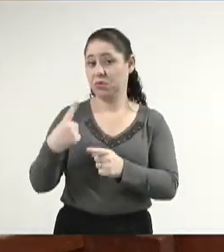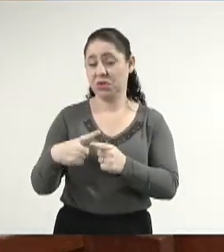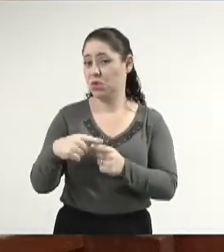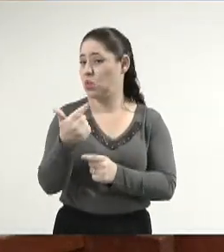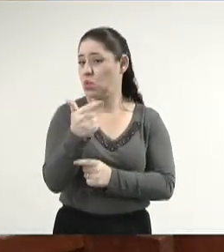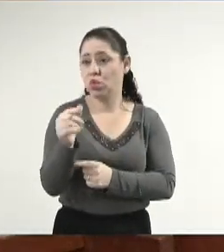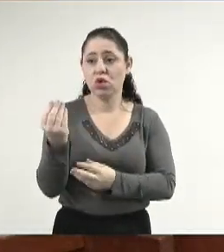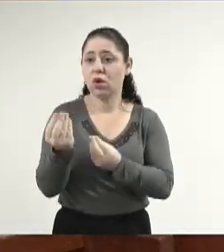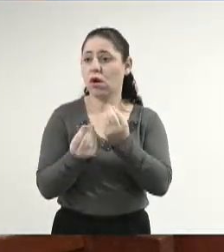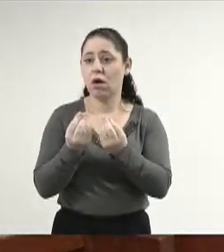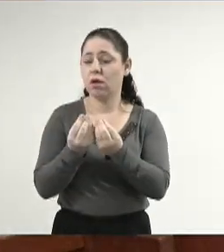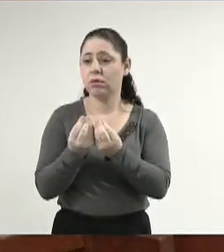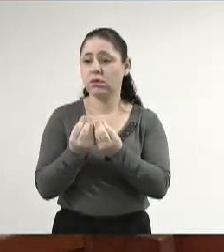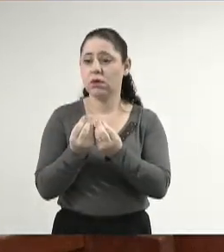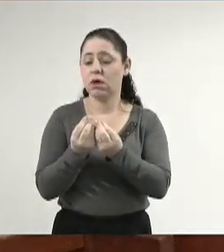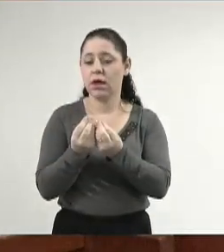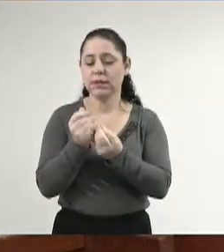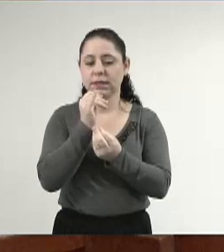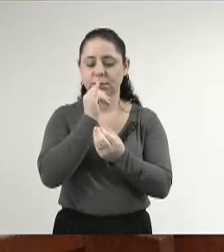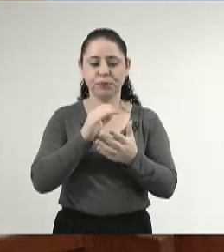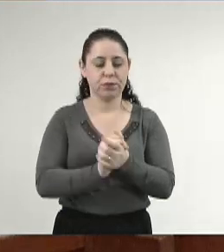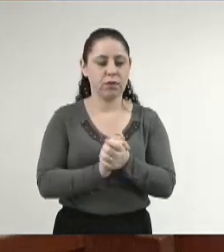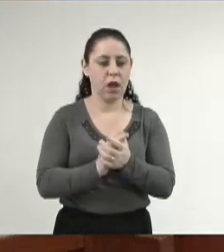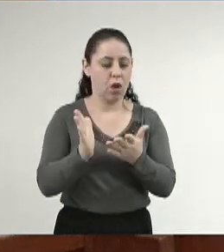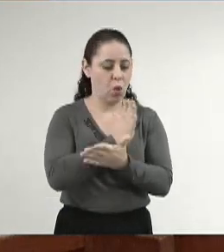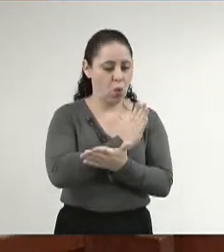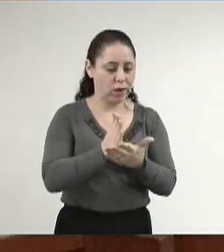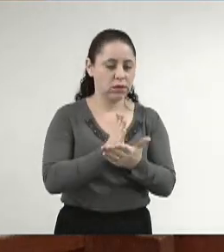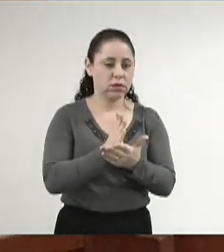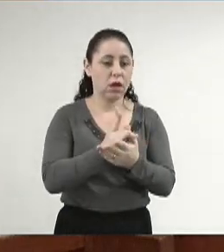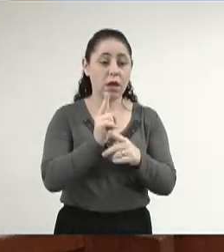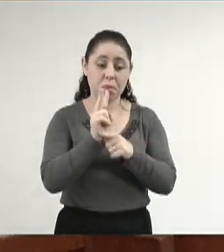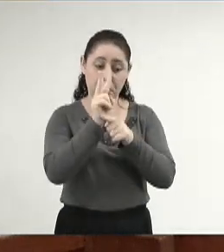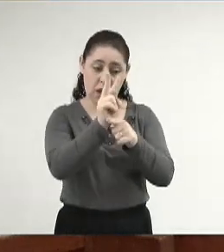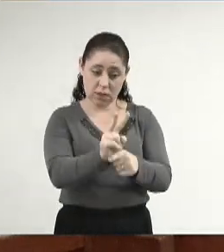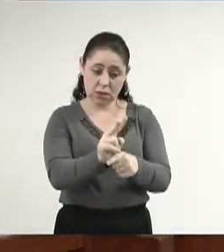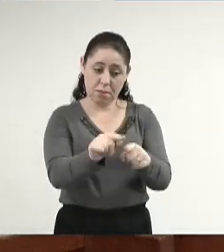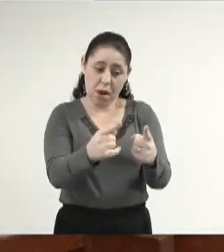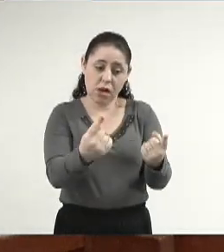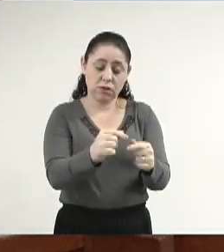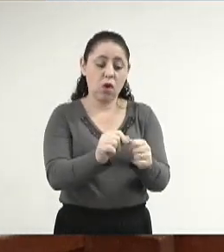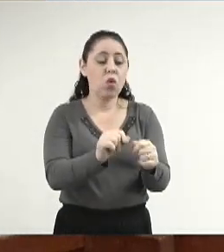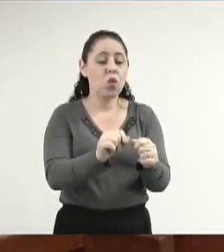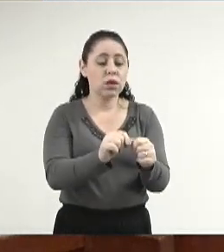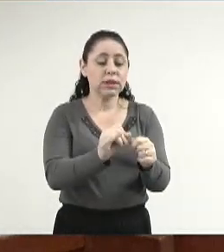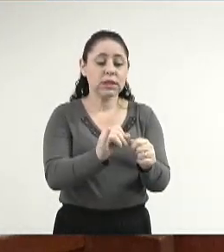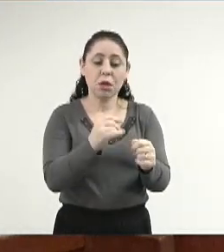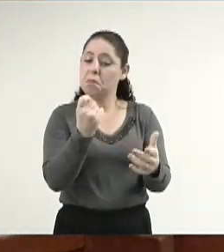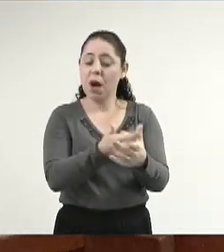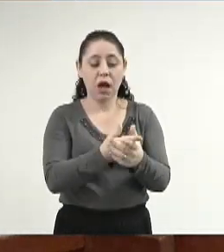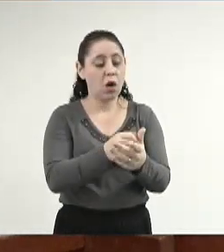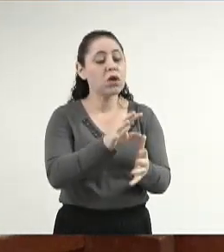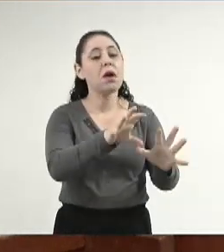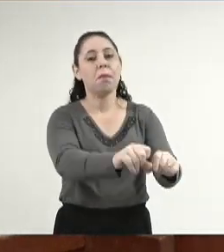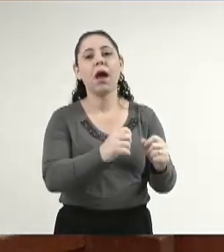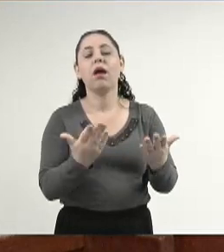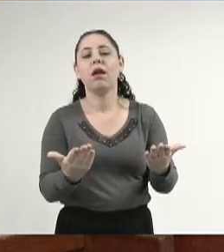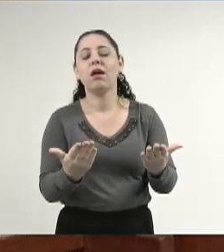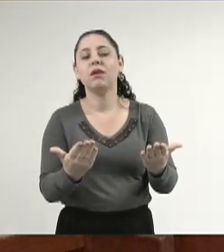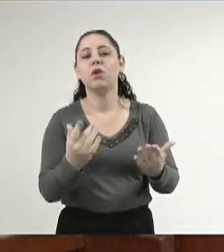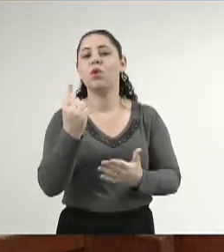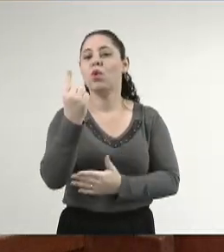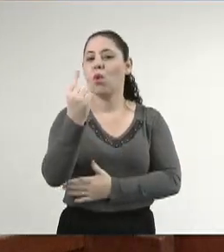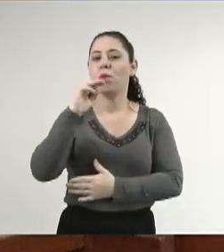tinha como dar em garantia um bem. E esse fundo garantidor, através do FAMP, que vem lá do Sebrae, foi um